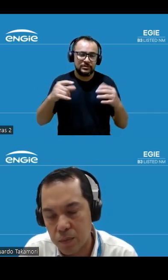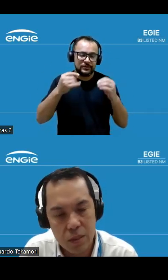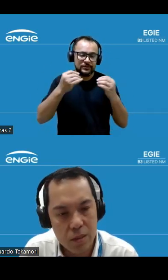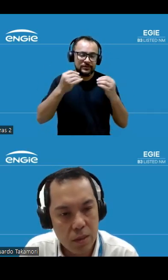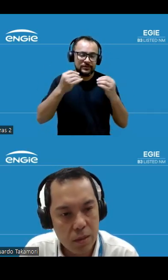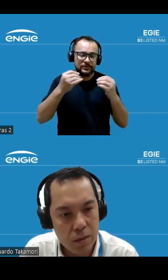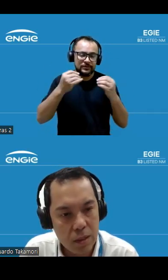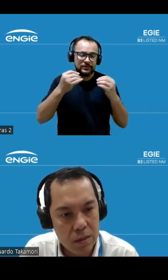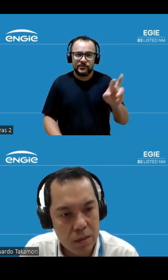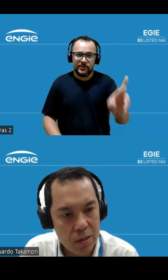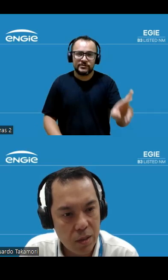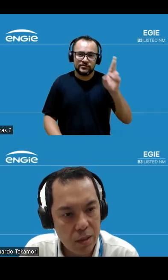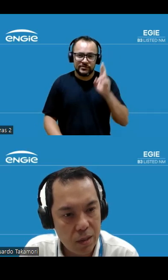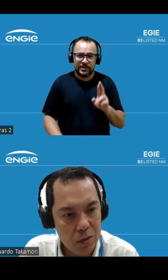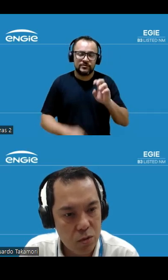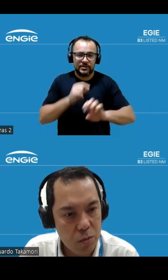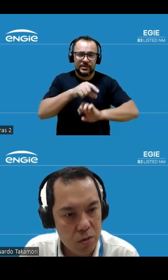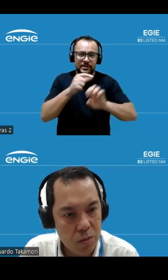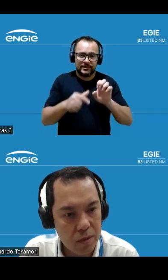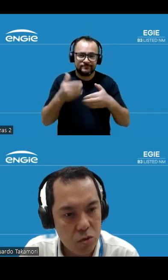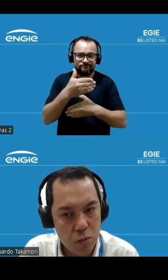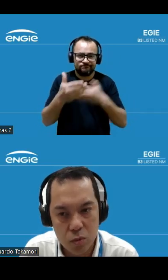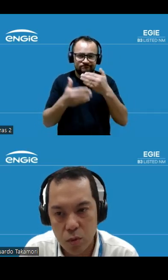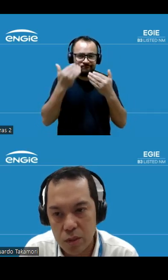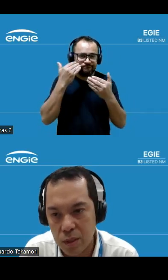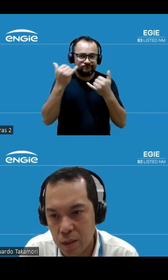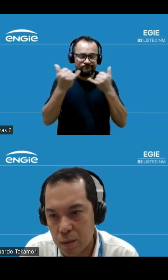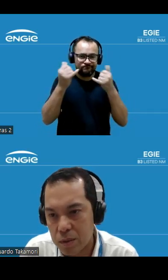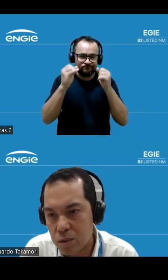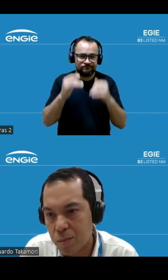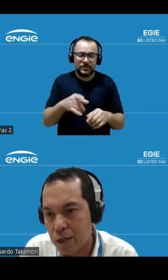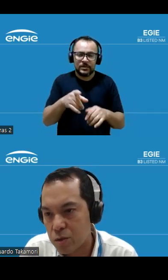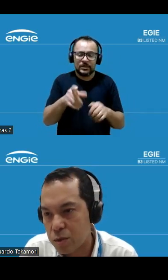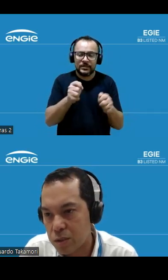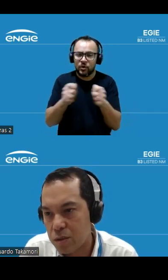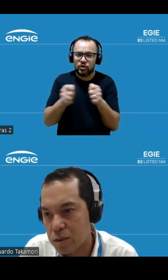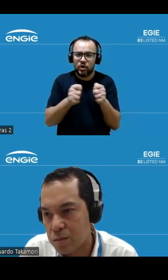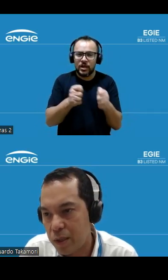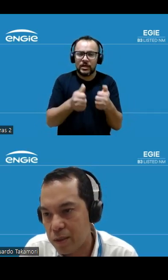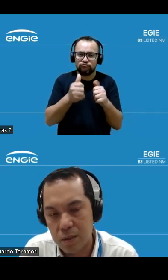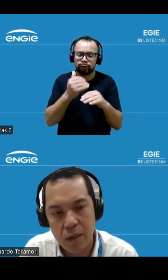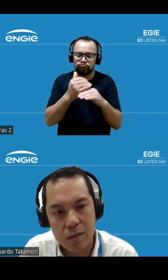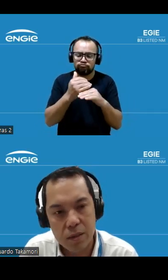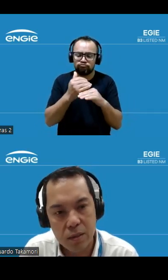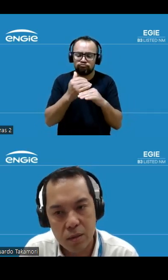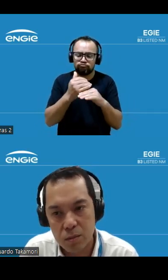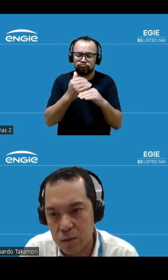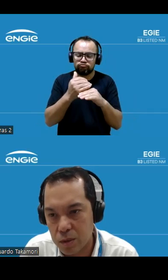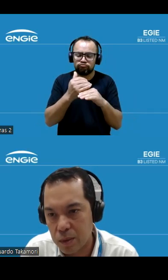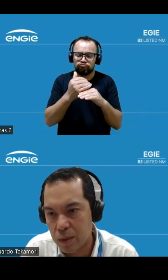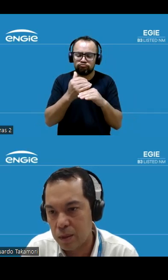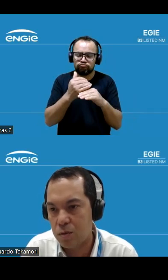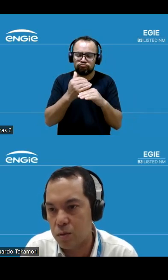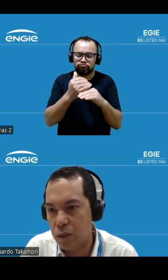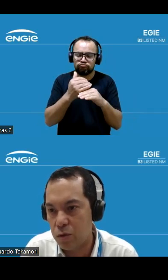nessa... Nesse slide aqui, né? Mas os números são bastante sob controles, bastante abaixo das nossas metas internas aqui, então,